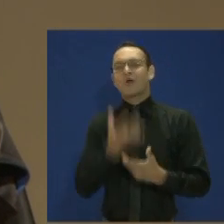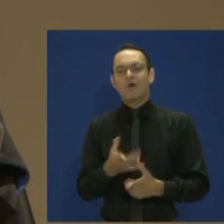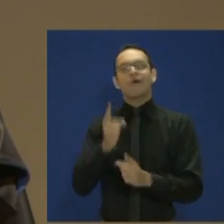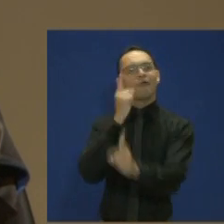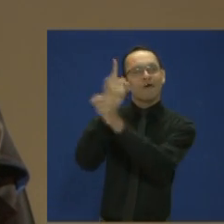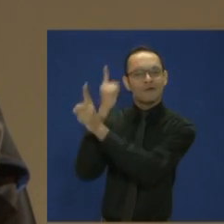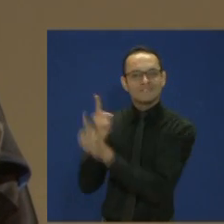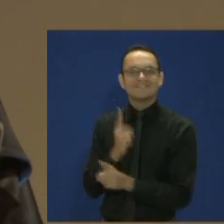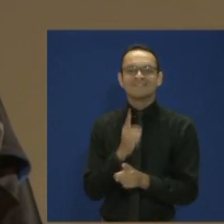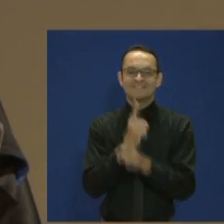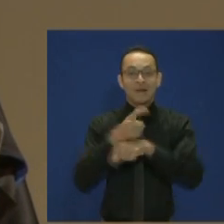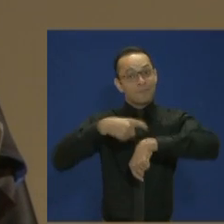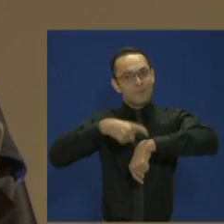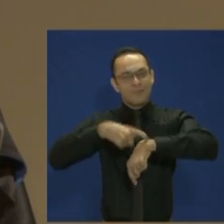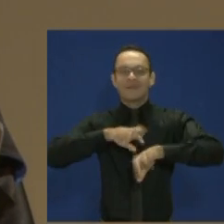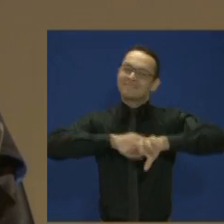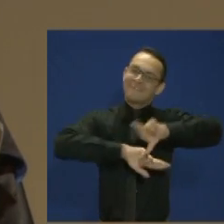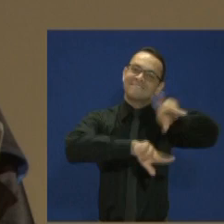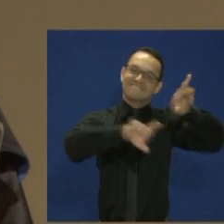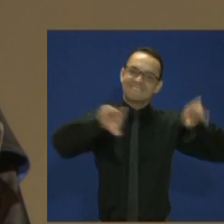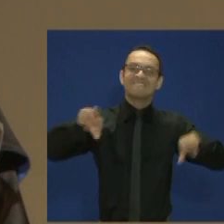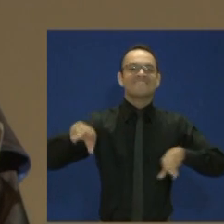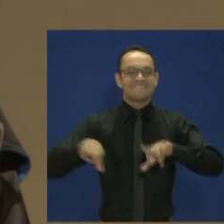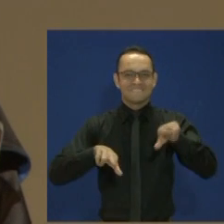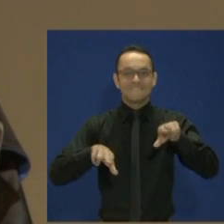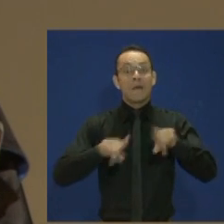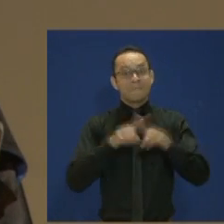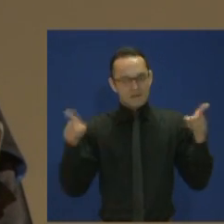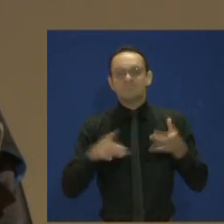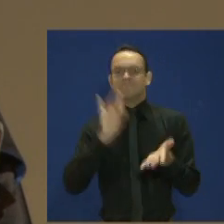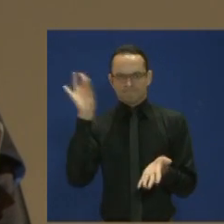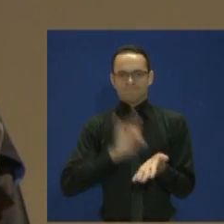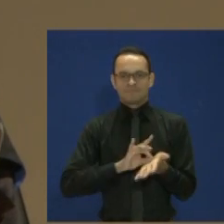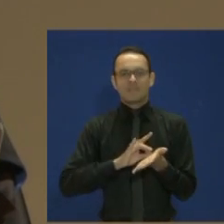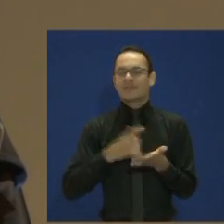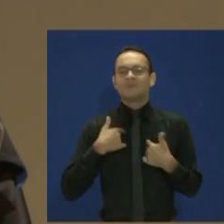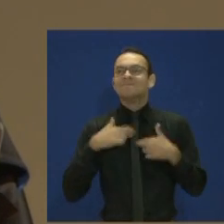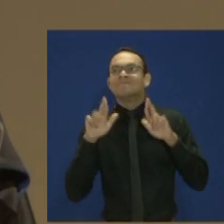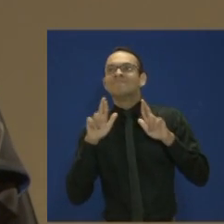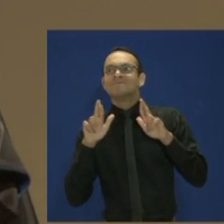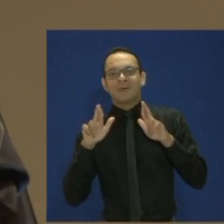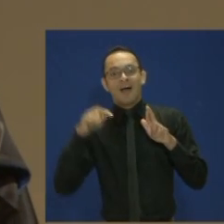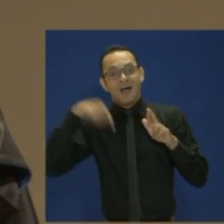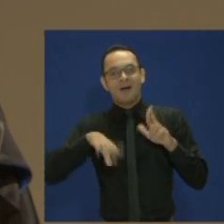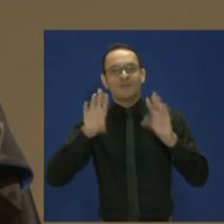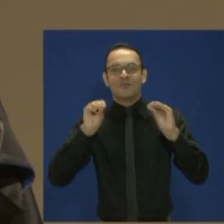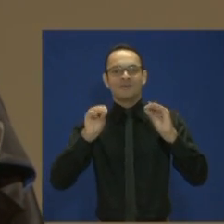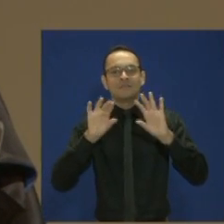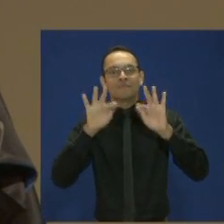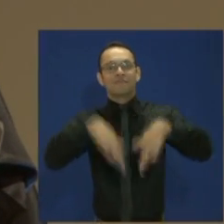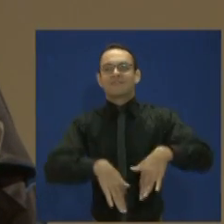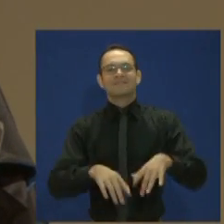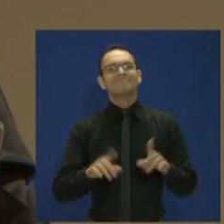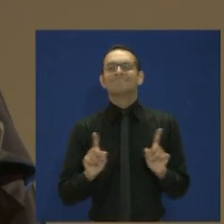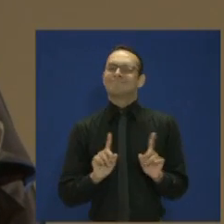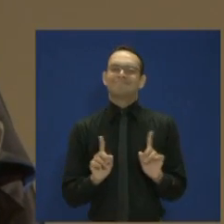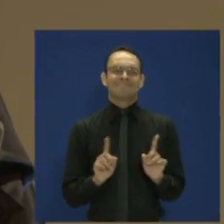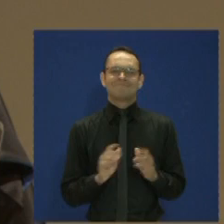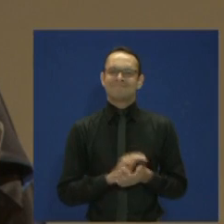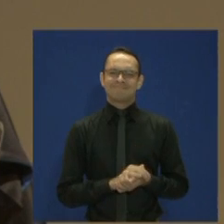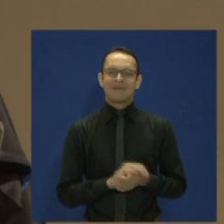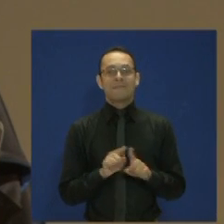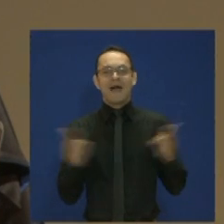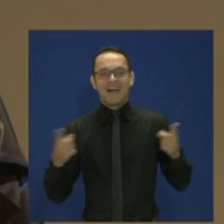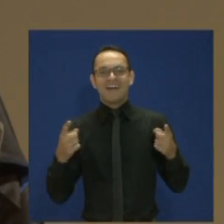momentos diferentes, mas, sinceramente, eu gostaria que essa noite não acabasse. E, para terminar, eu